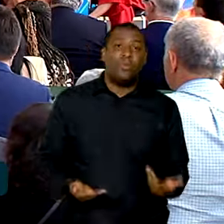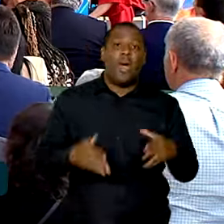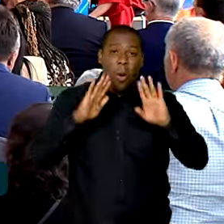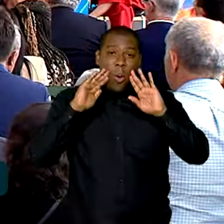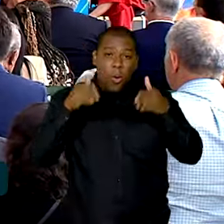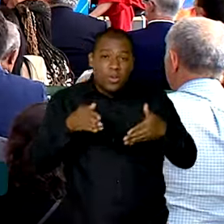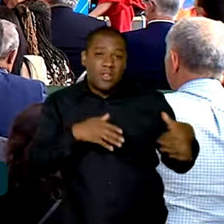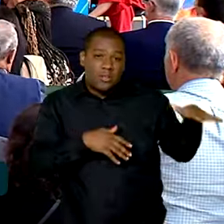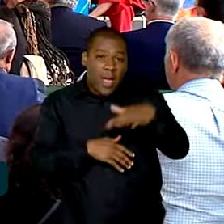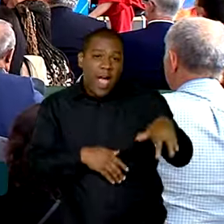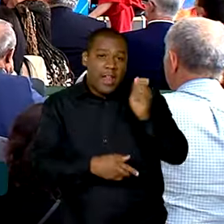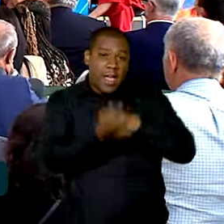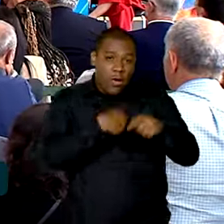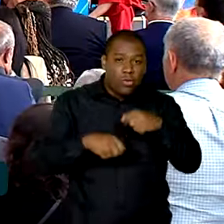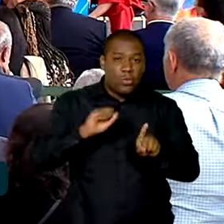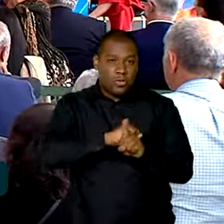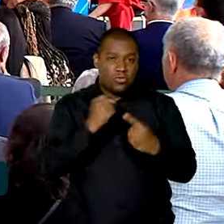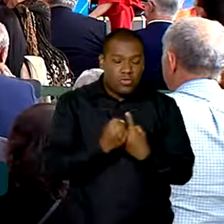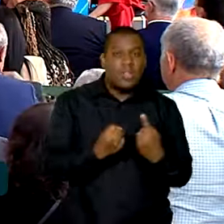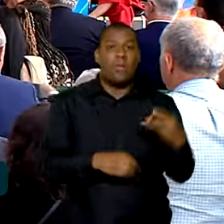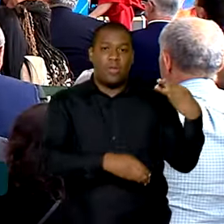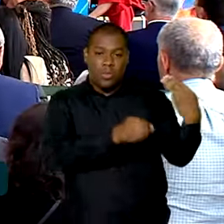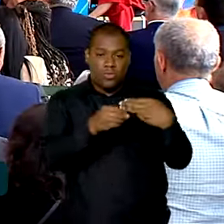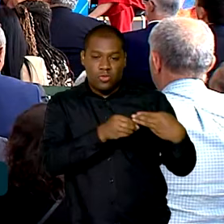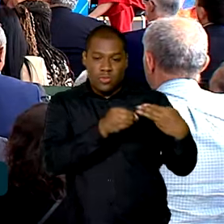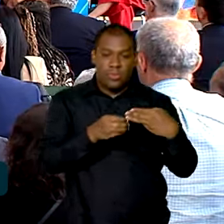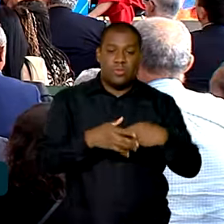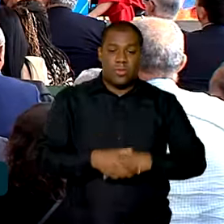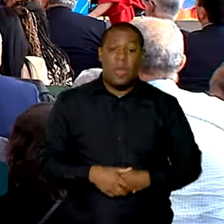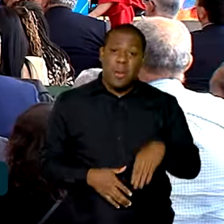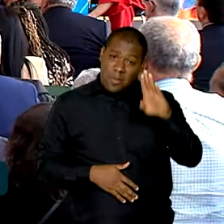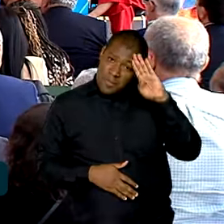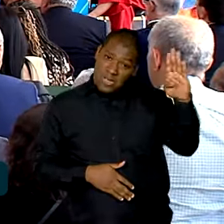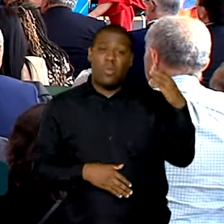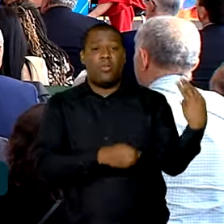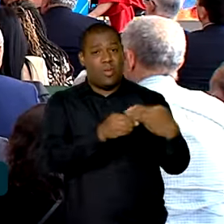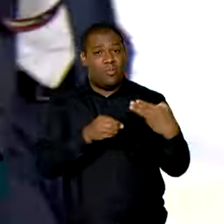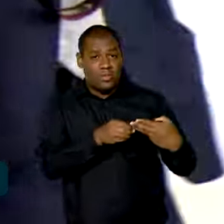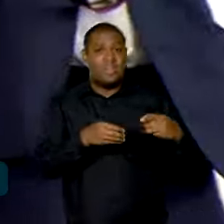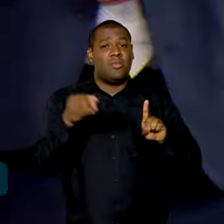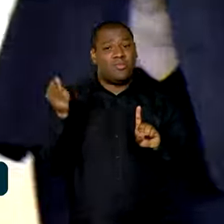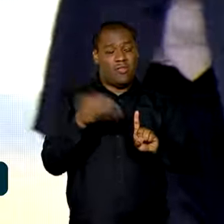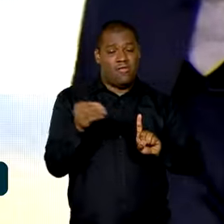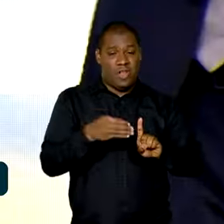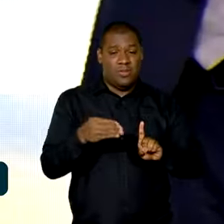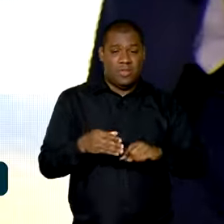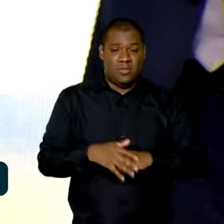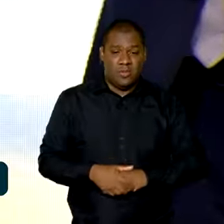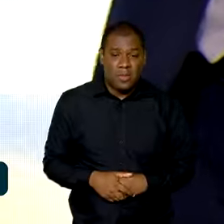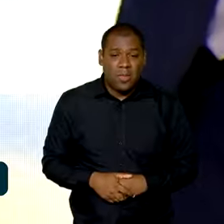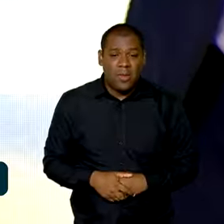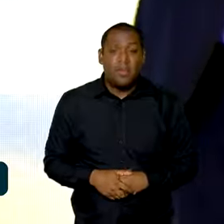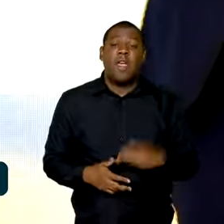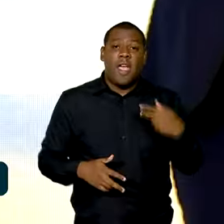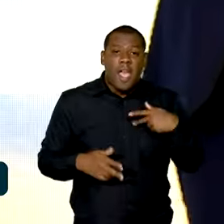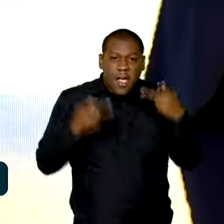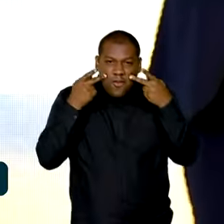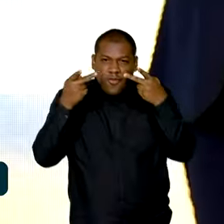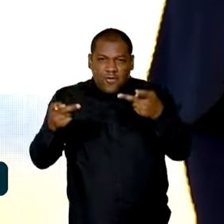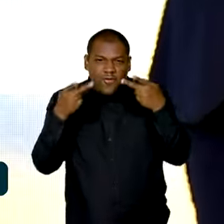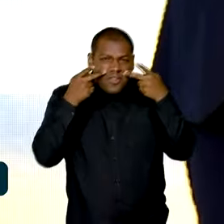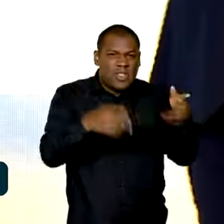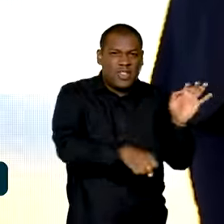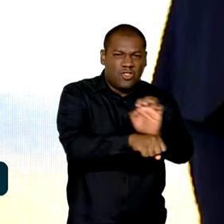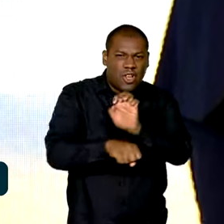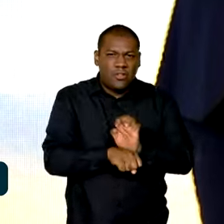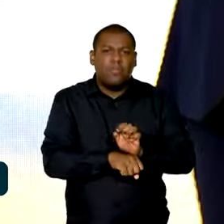sociais dos municípios, com prioridade para aqueles em situação de vulnerabilidade. Não se preparem, porque eu vou visitar os estados,